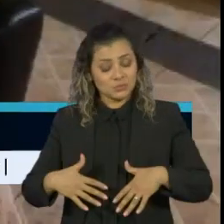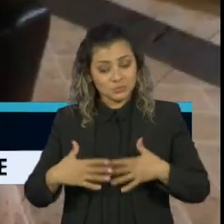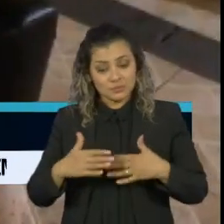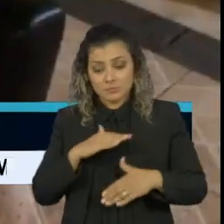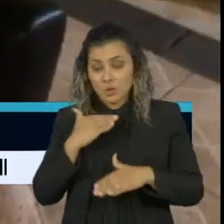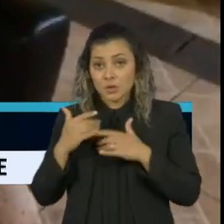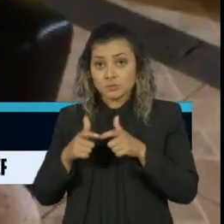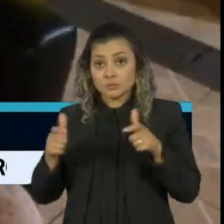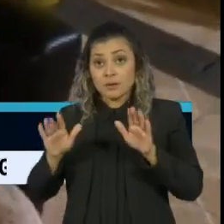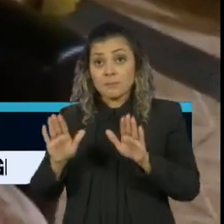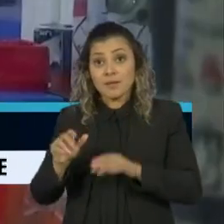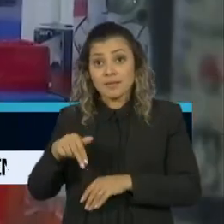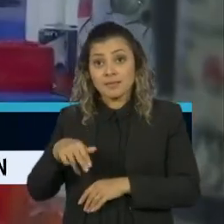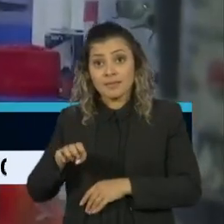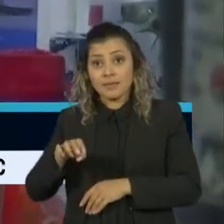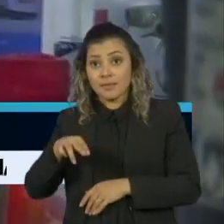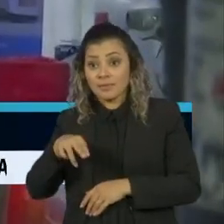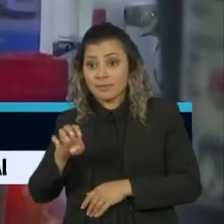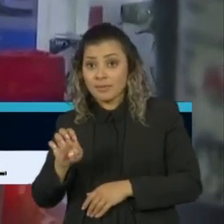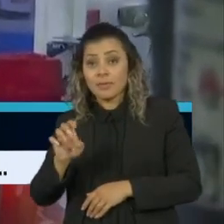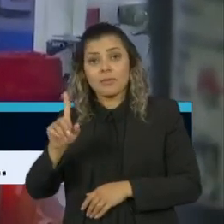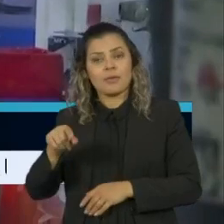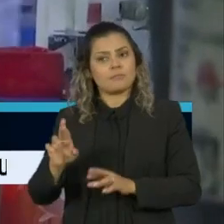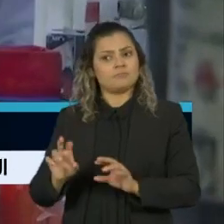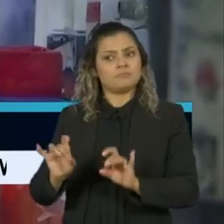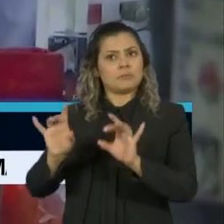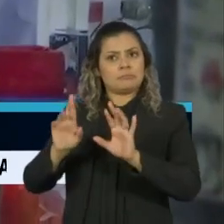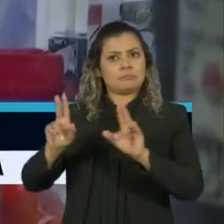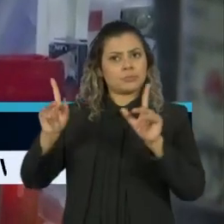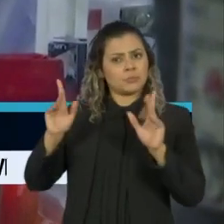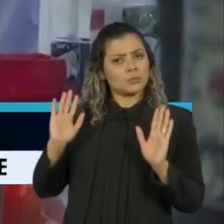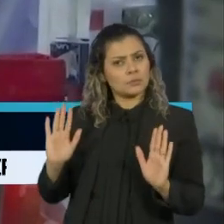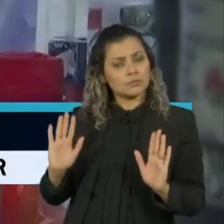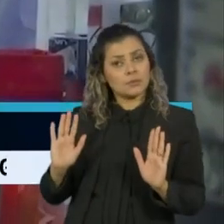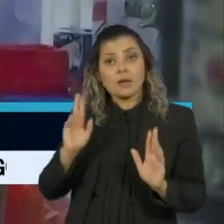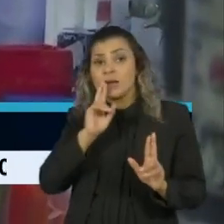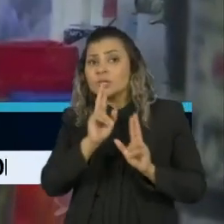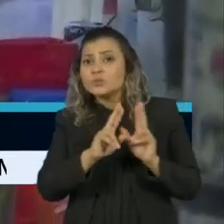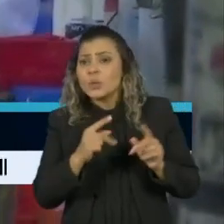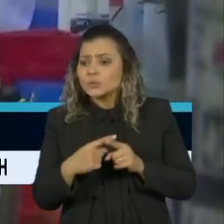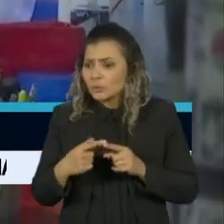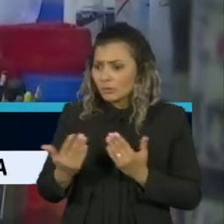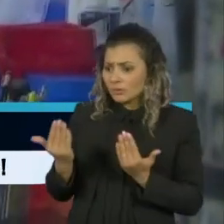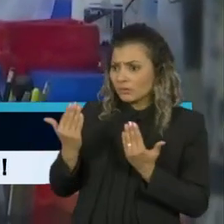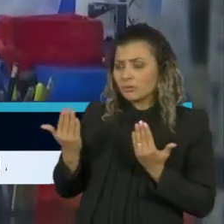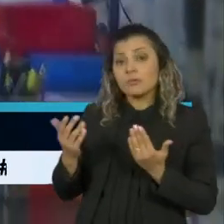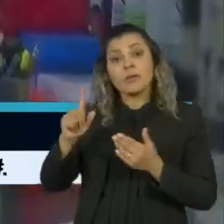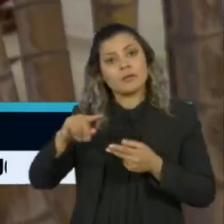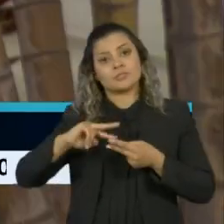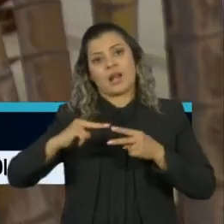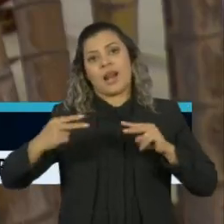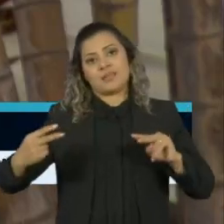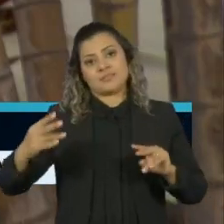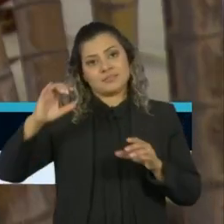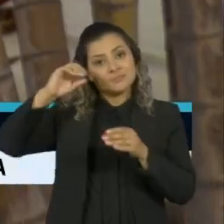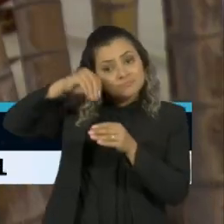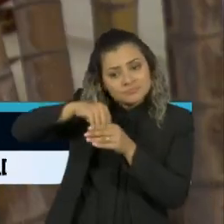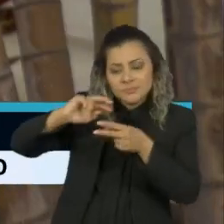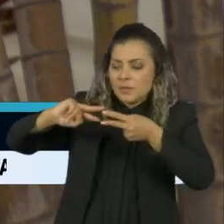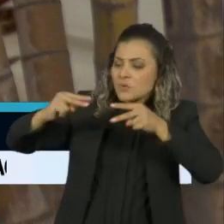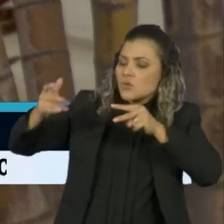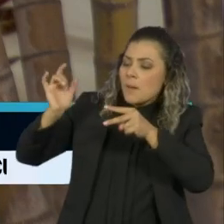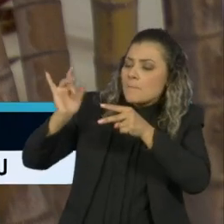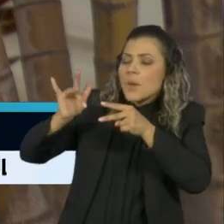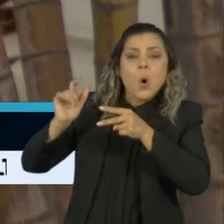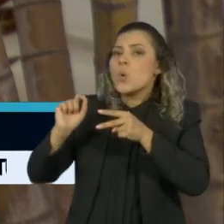dona Nenê é uma exceção. Os cientistas acreditam que a resposta para esta dúvida está na genética. Os pesquisadores